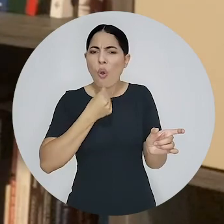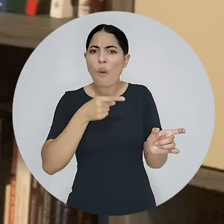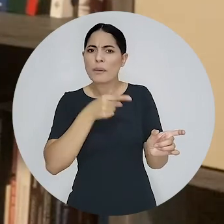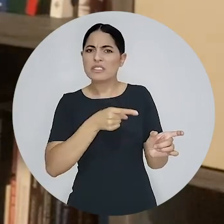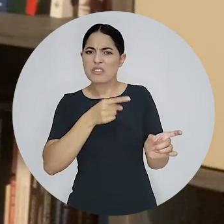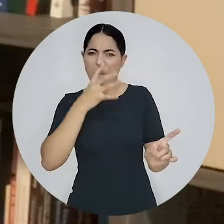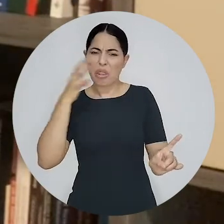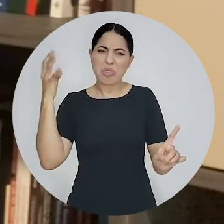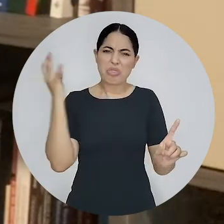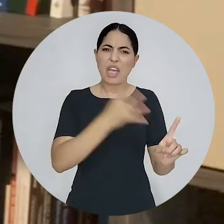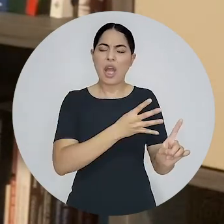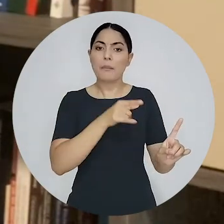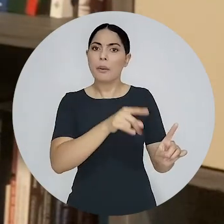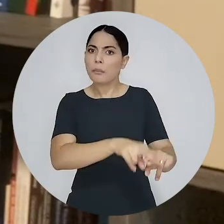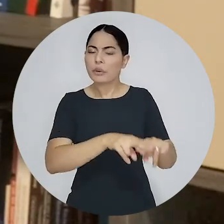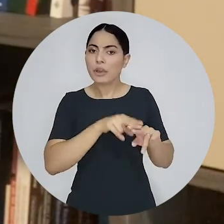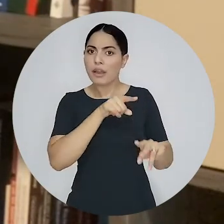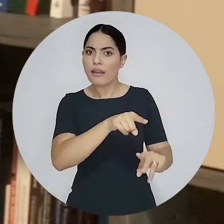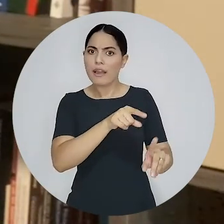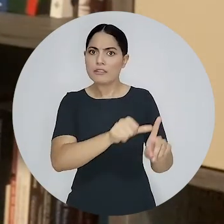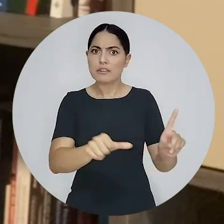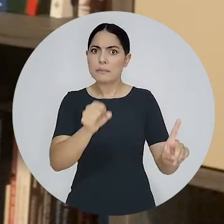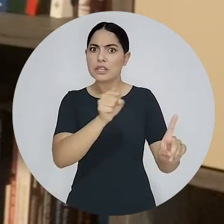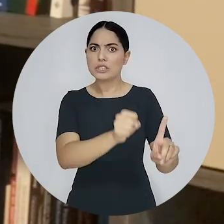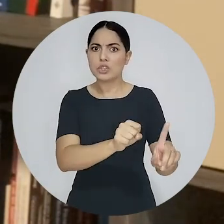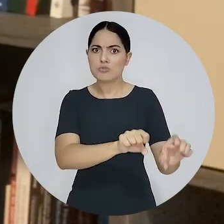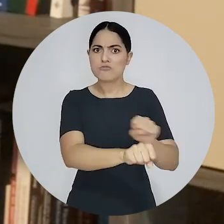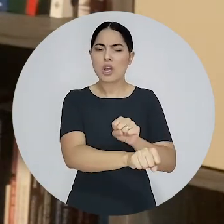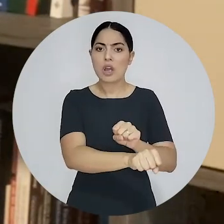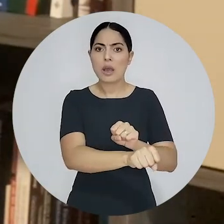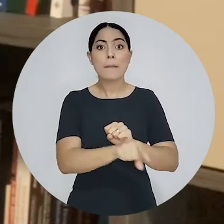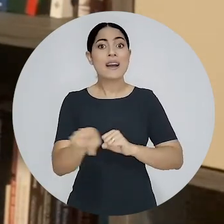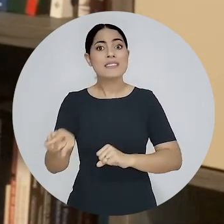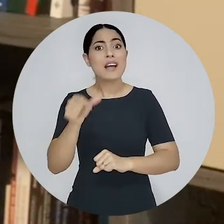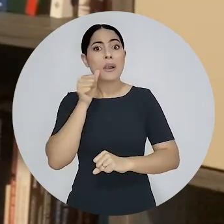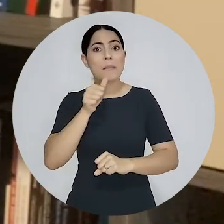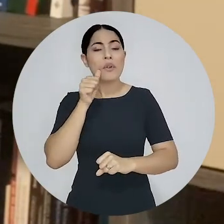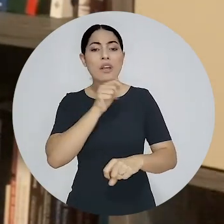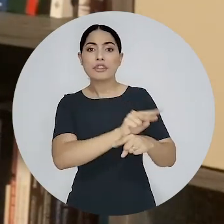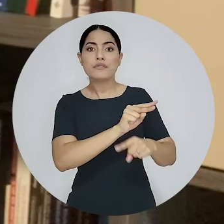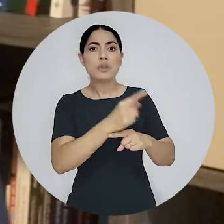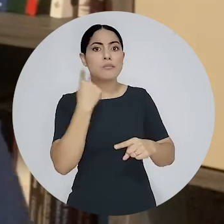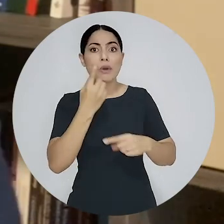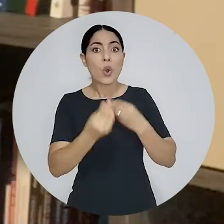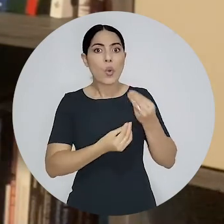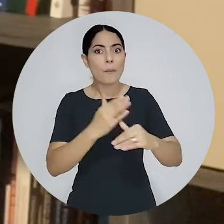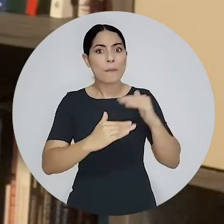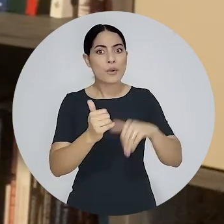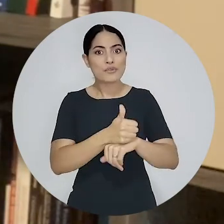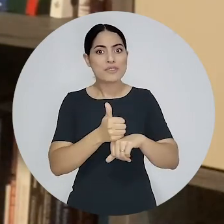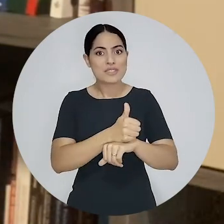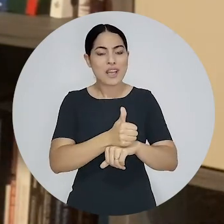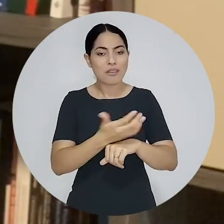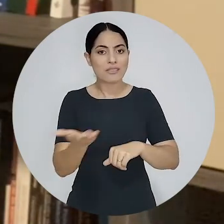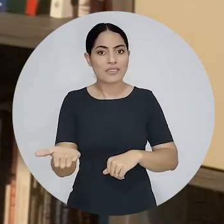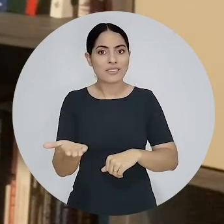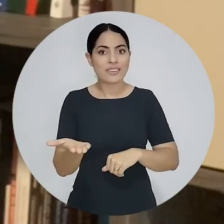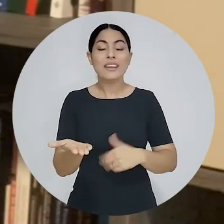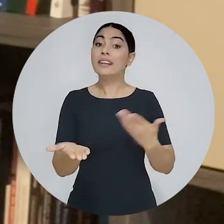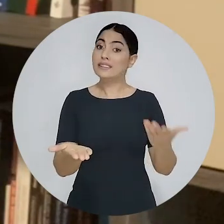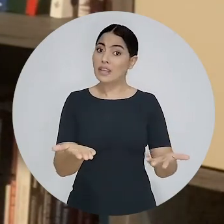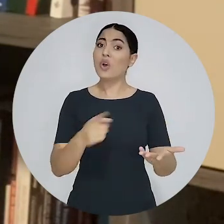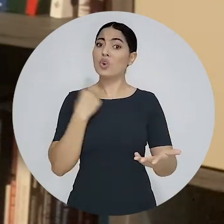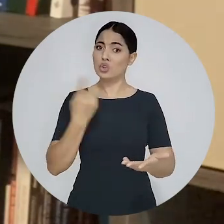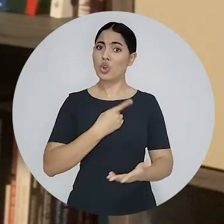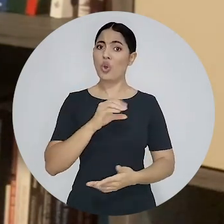acusado, um homem, da prática do feminicídio. A OAB, que defende de maneira intransigente as prerrogativas e